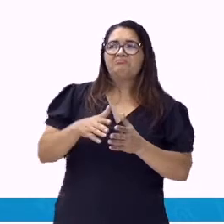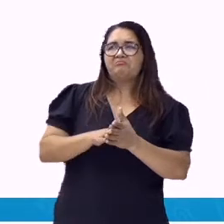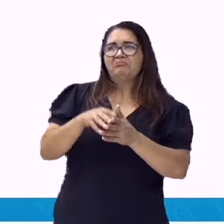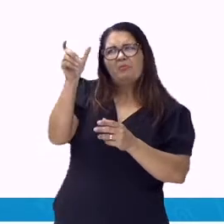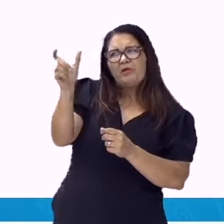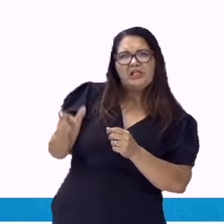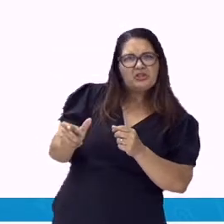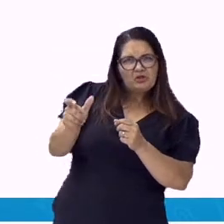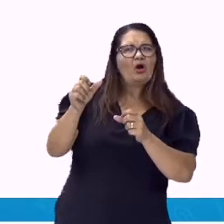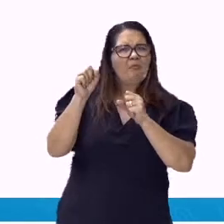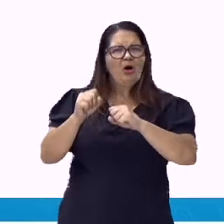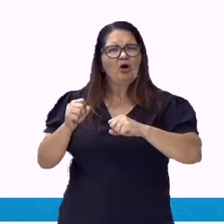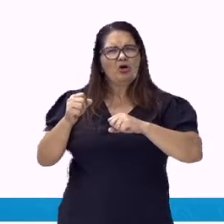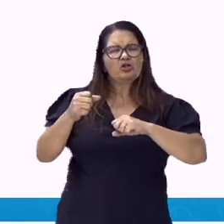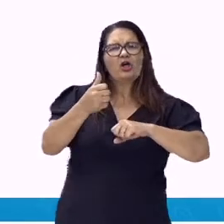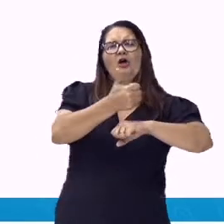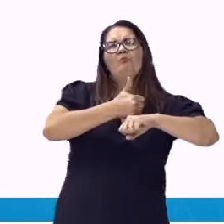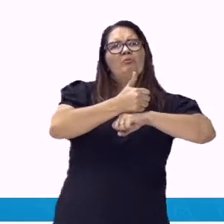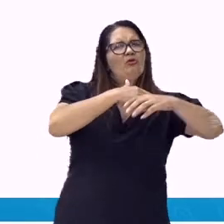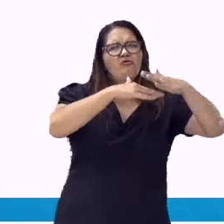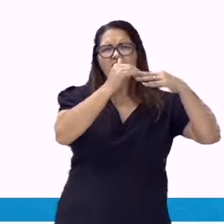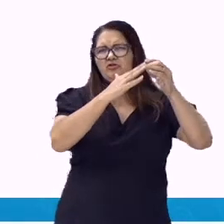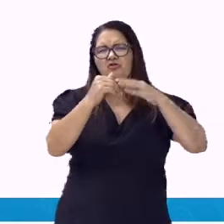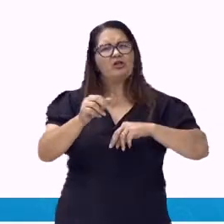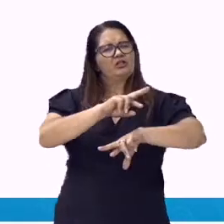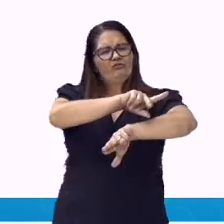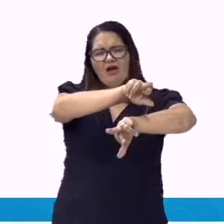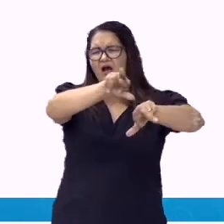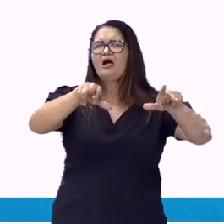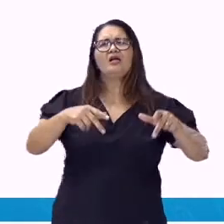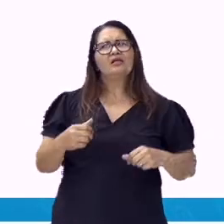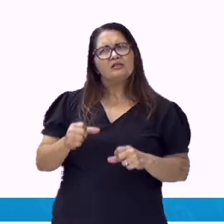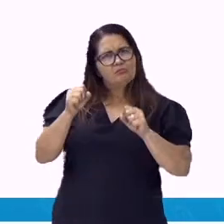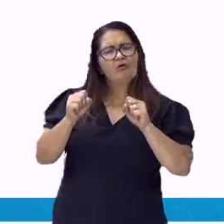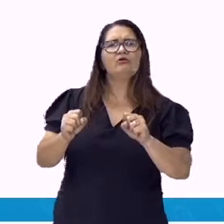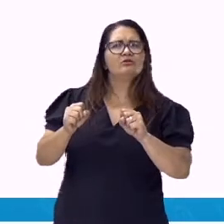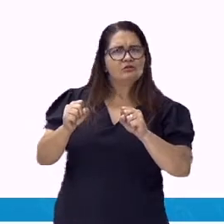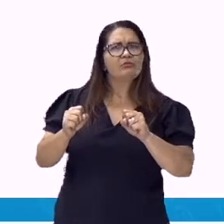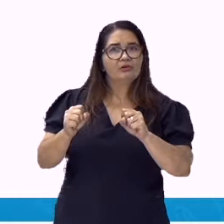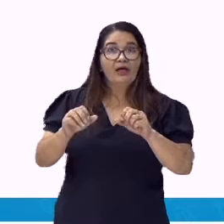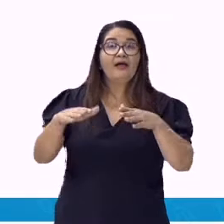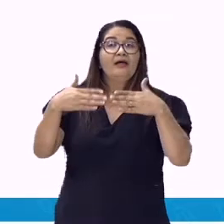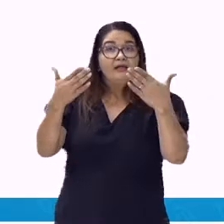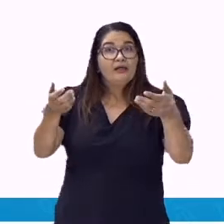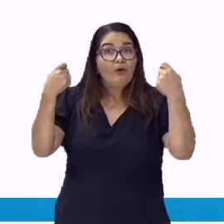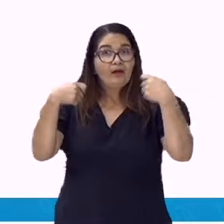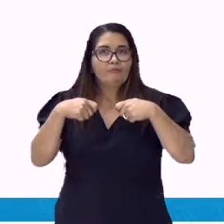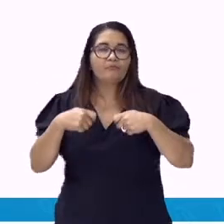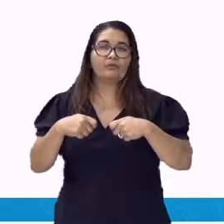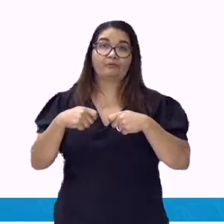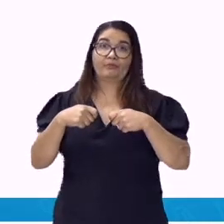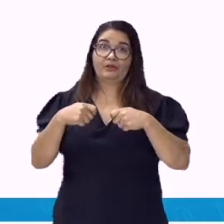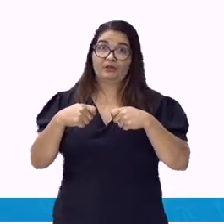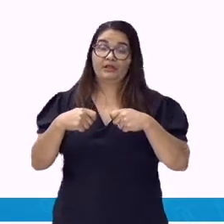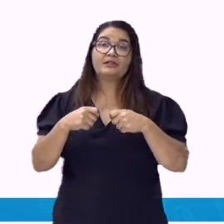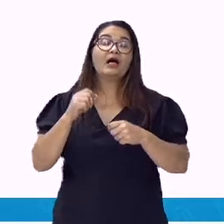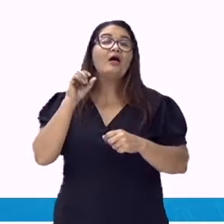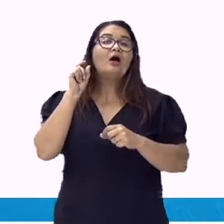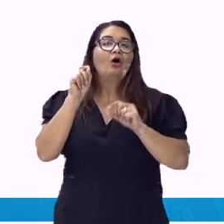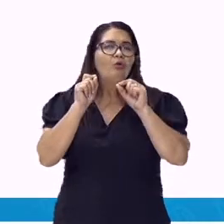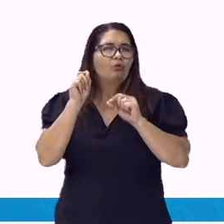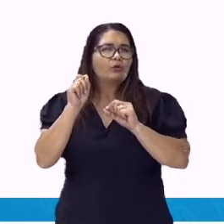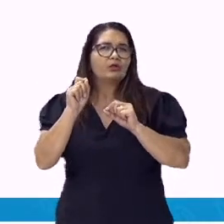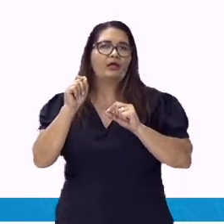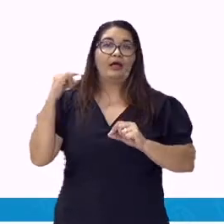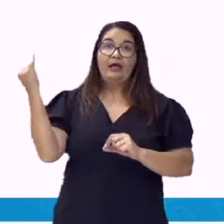noção de quantidade aproximada. É importante ressaltar que existem pronomes substantivos que podem ser